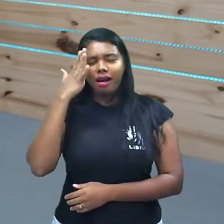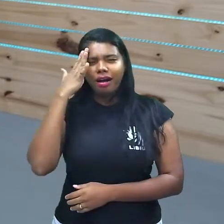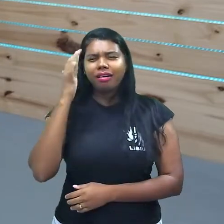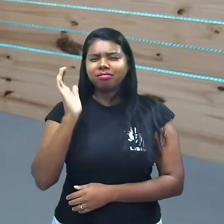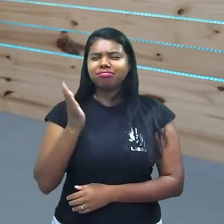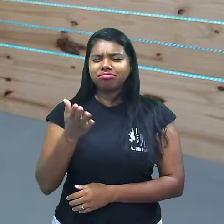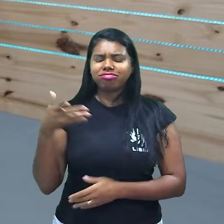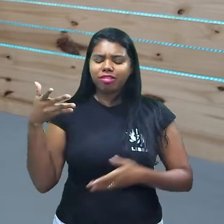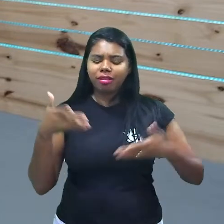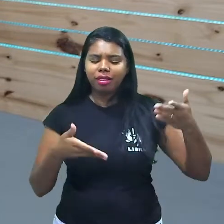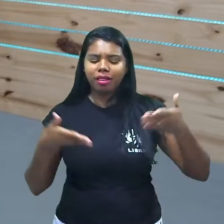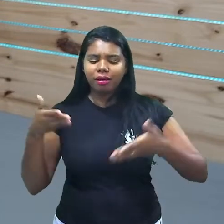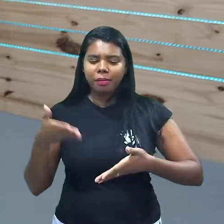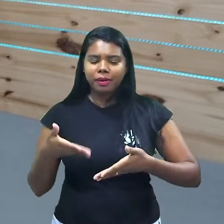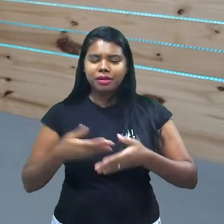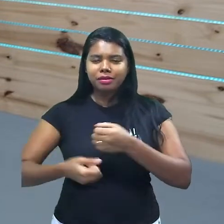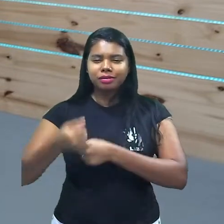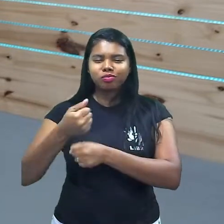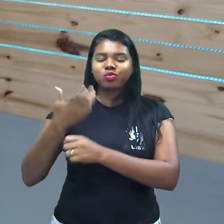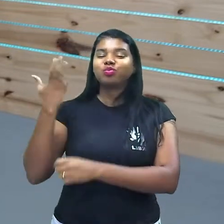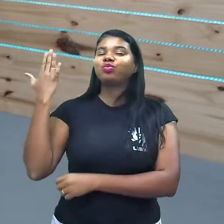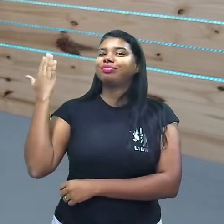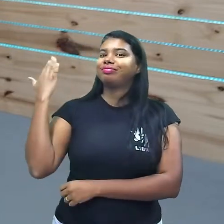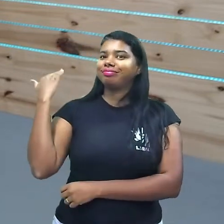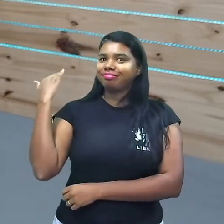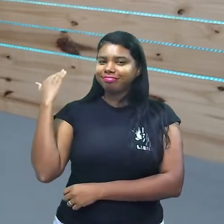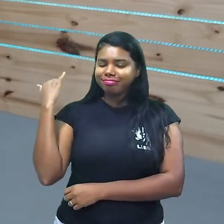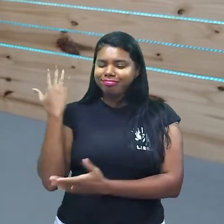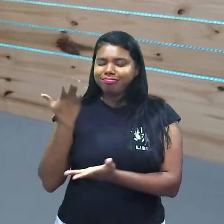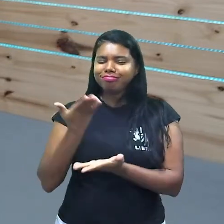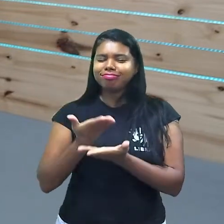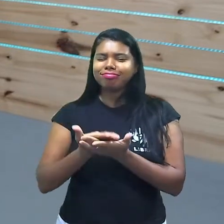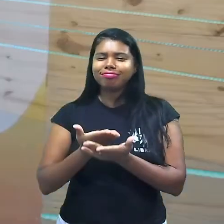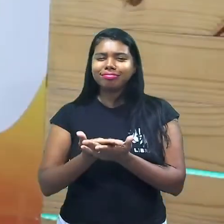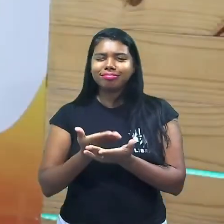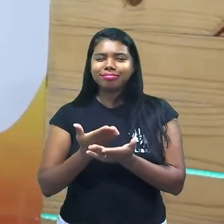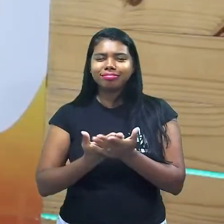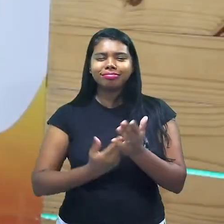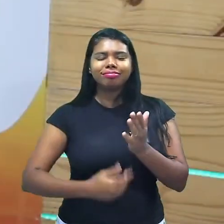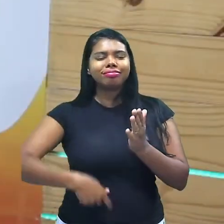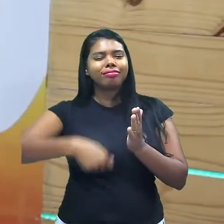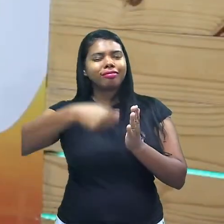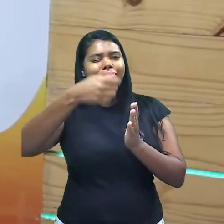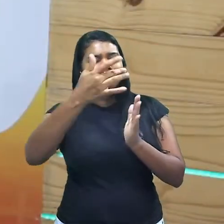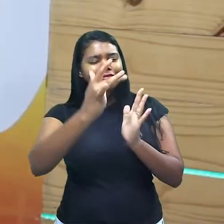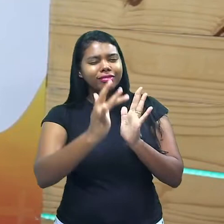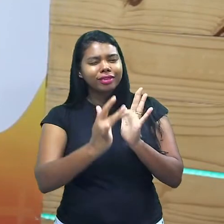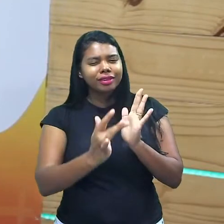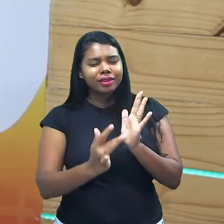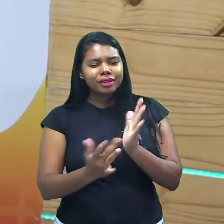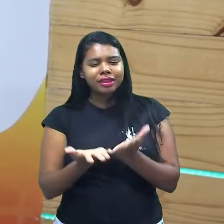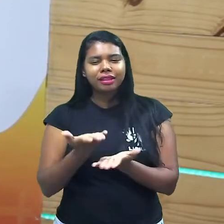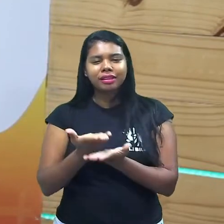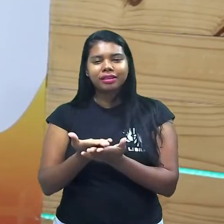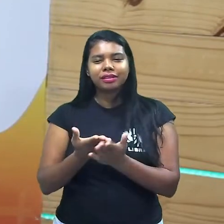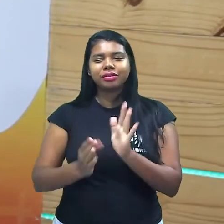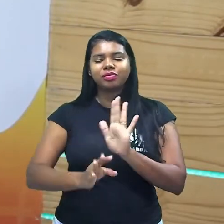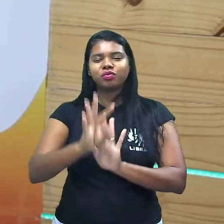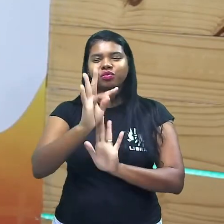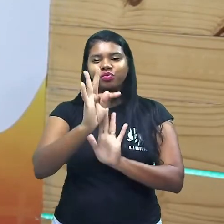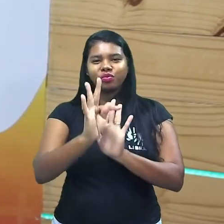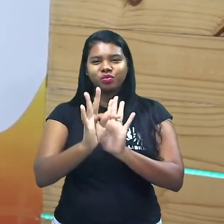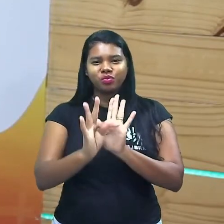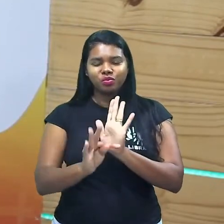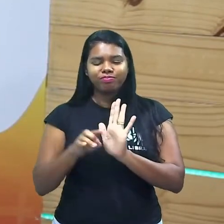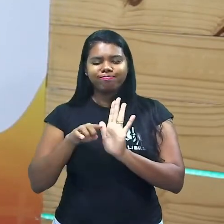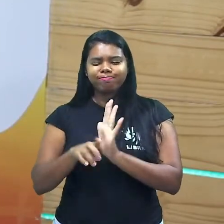você participou do vestibular o ano passado durante as nossas aulas durante as nossas revisões, você percebe que a questão textual, a textualidade